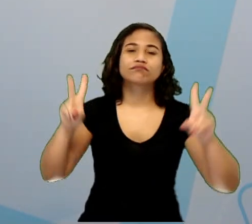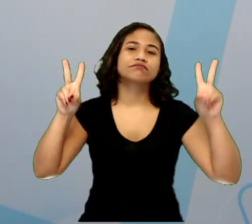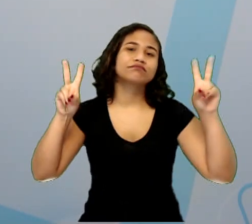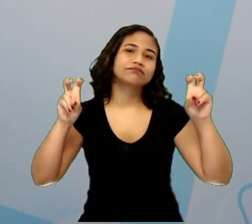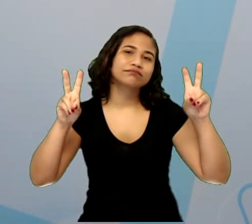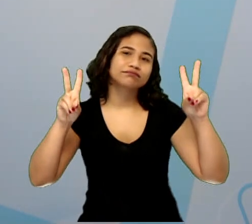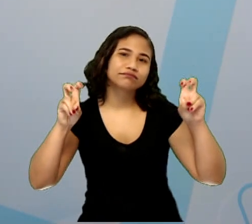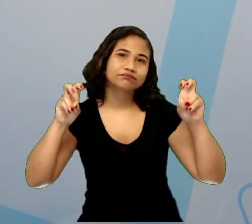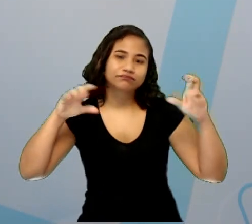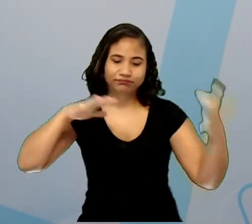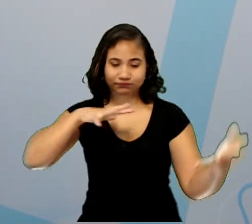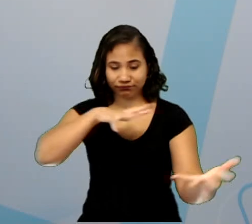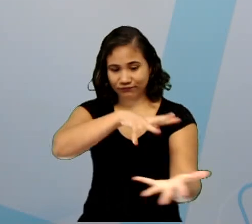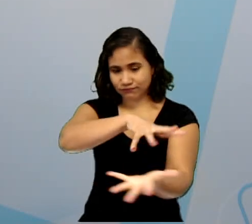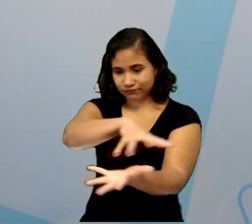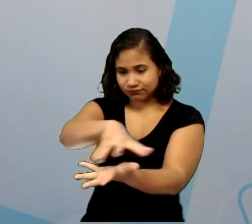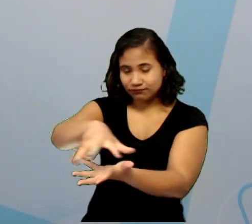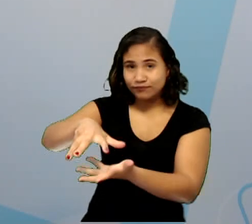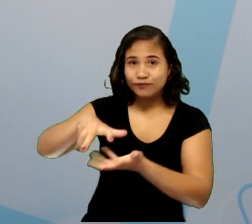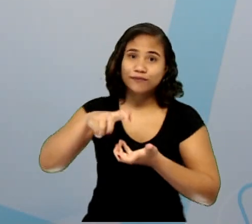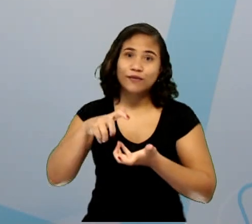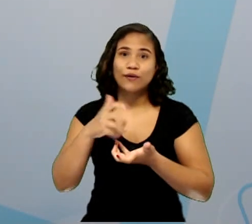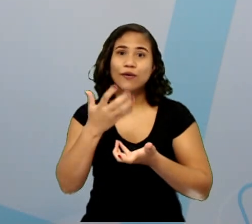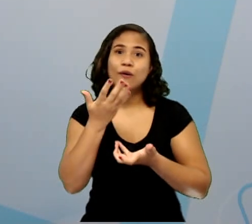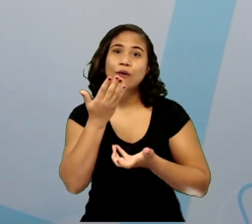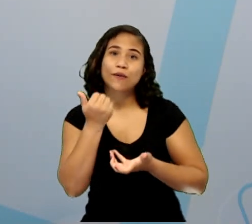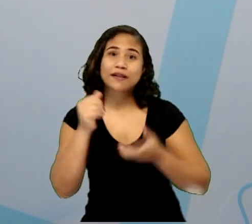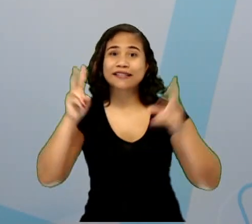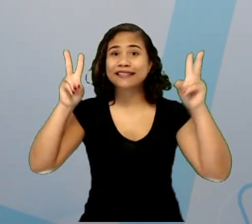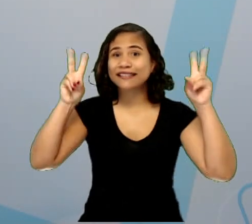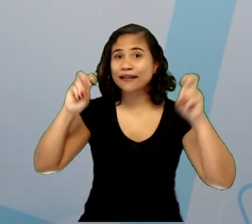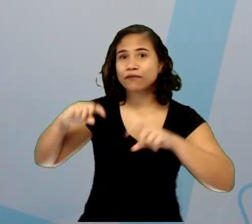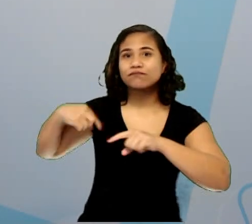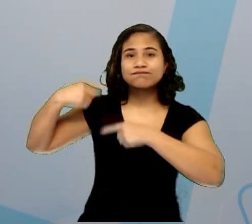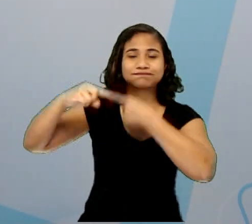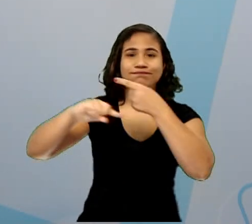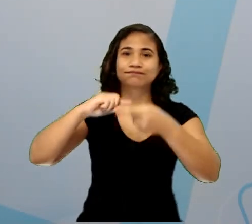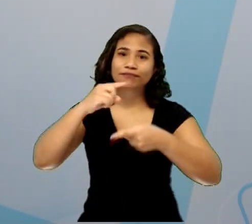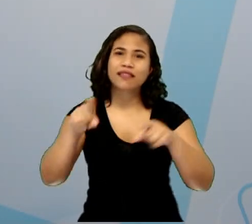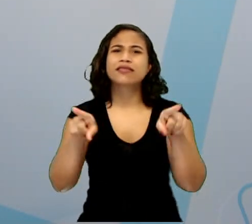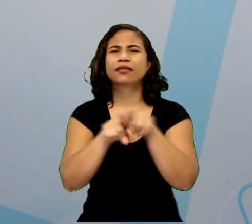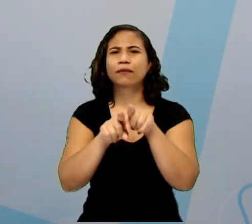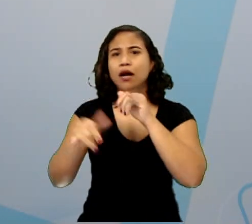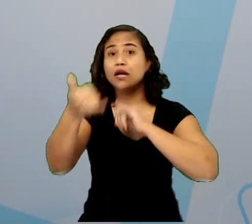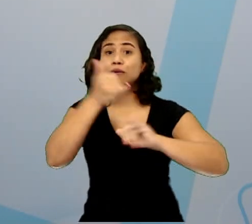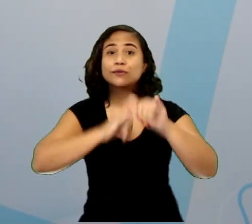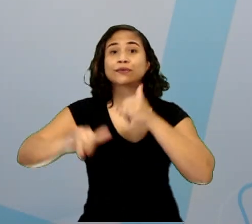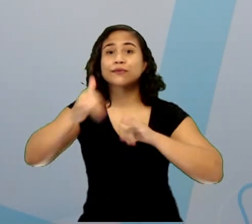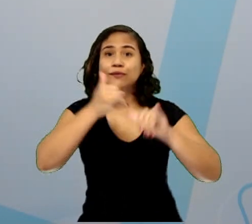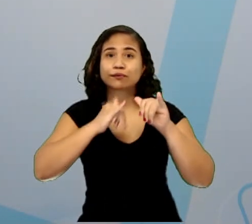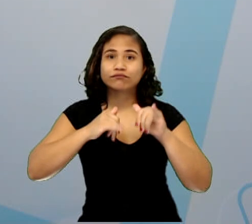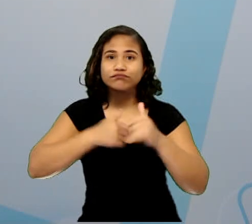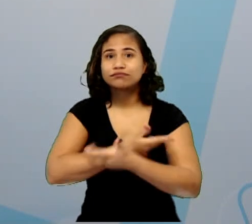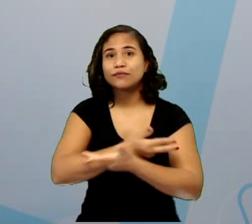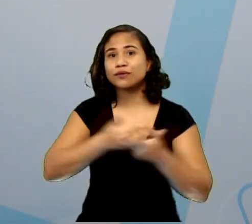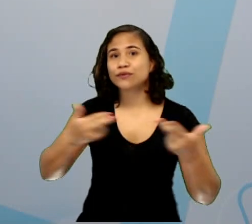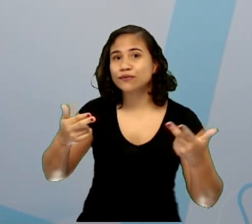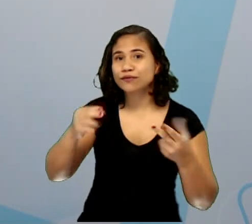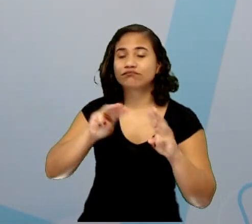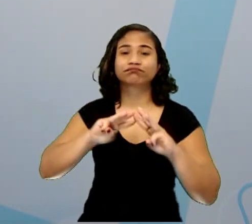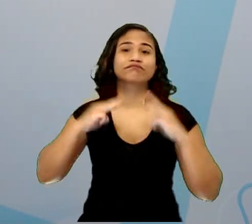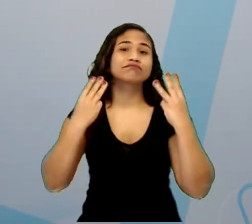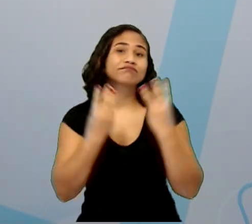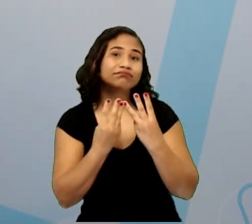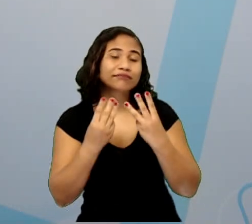sobre cadeia alimentar no ecossistema e sobre fluxo de energia e de matéria. Anote